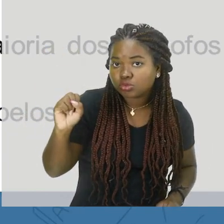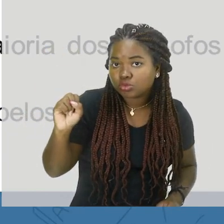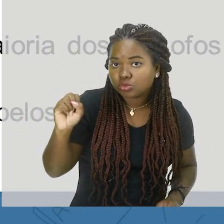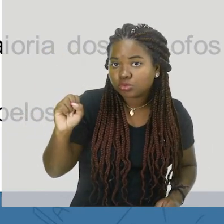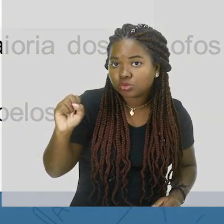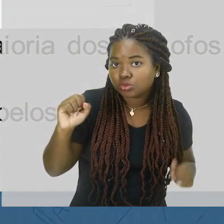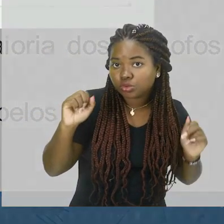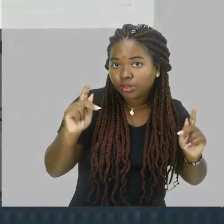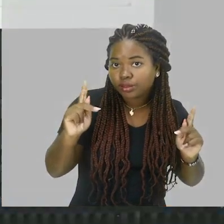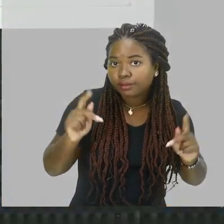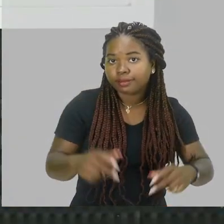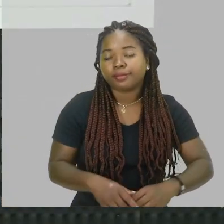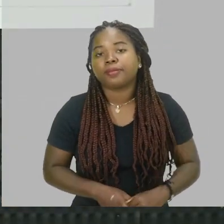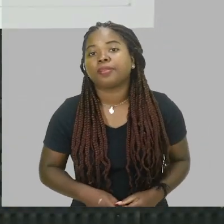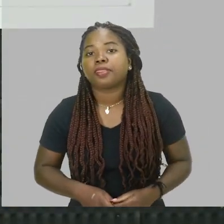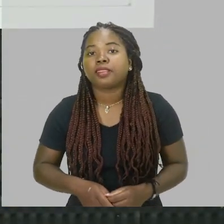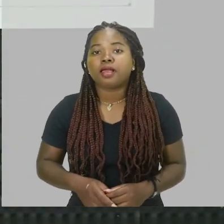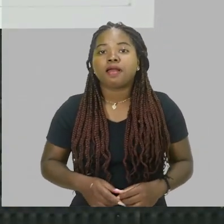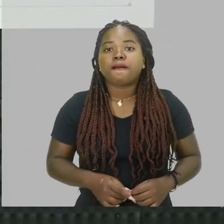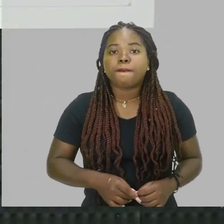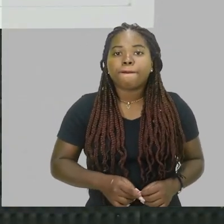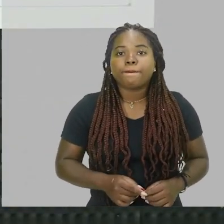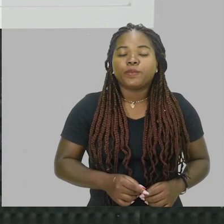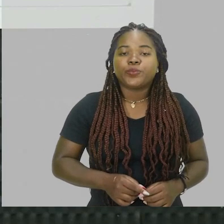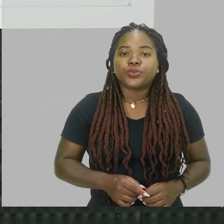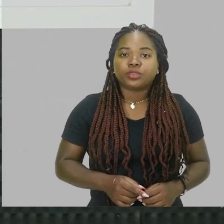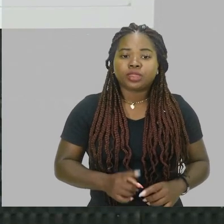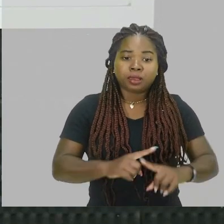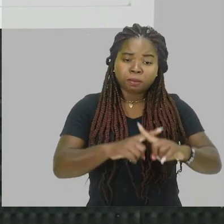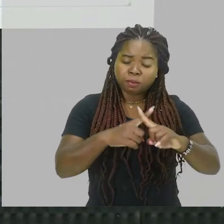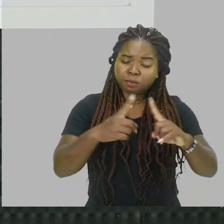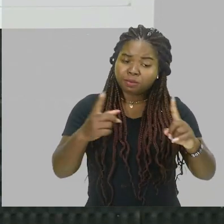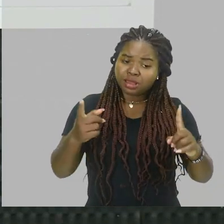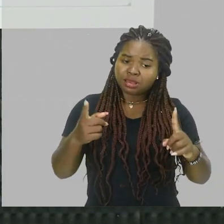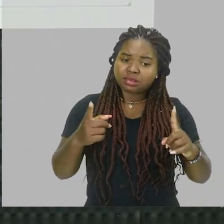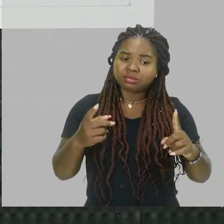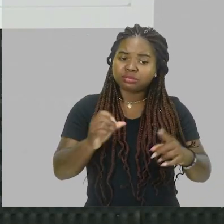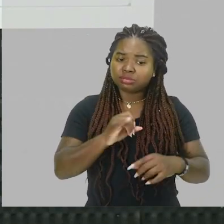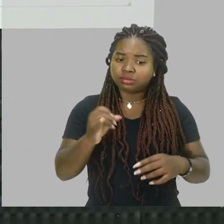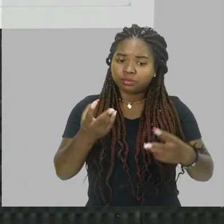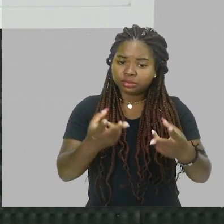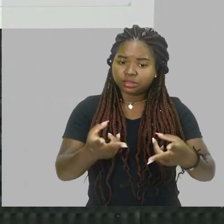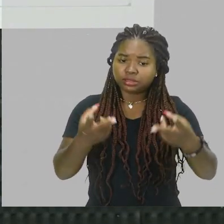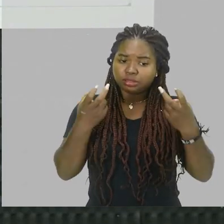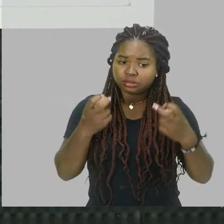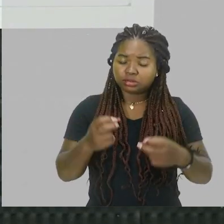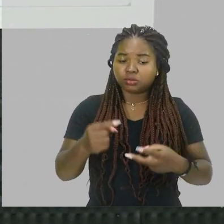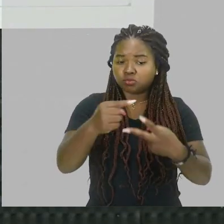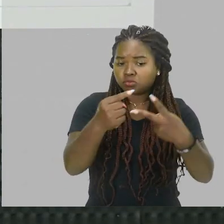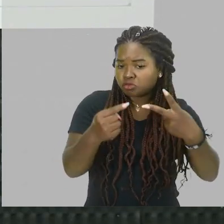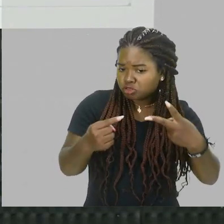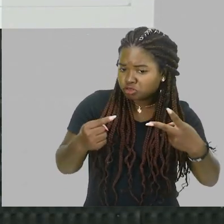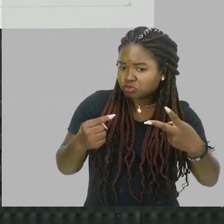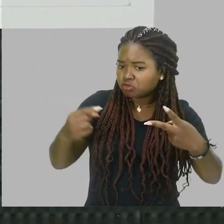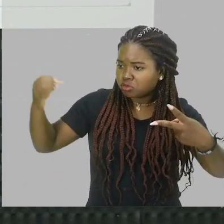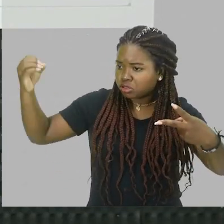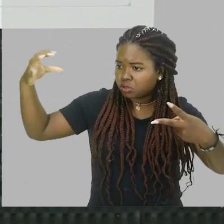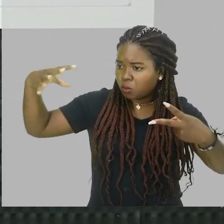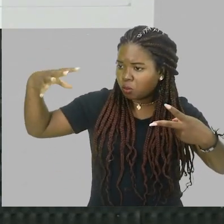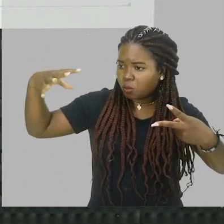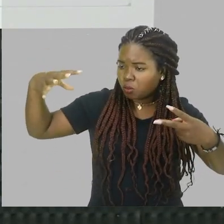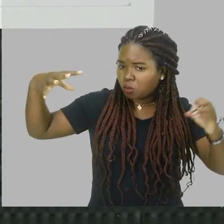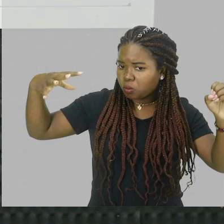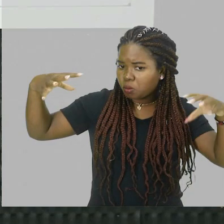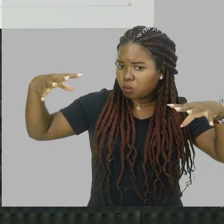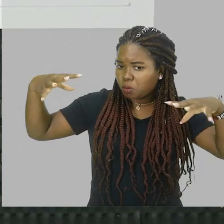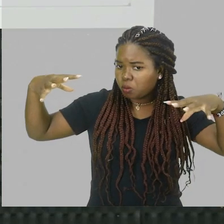certo? Só que se a gente levar em consideração, se nós temos dois feixes de luz, né,